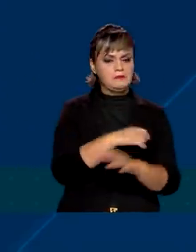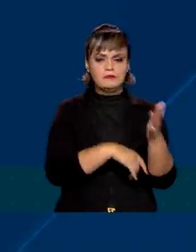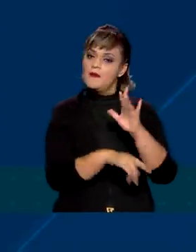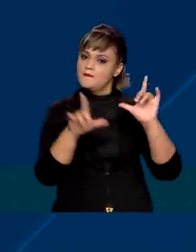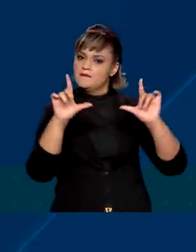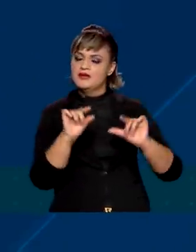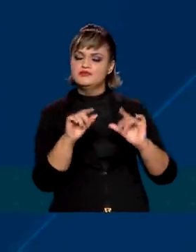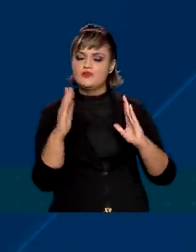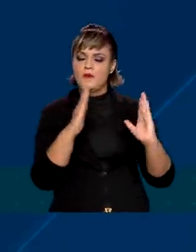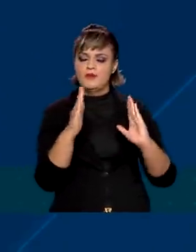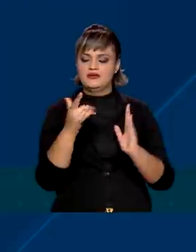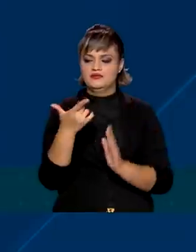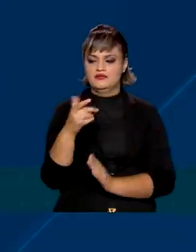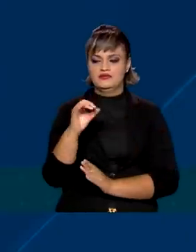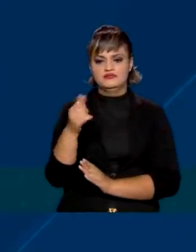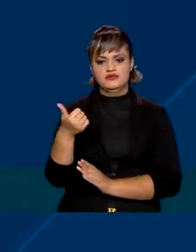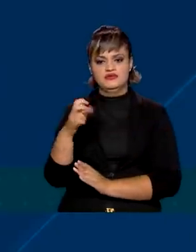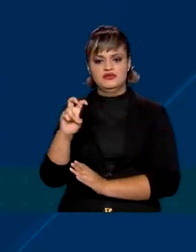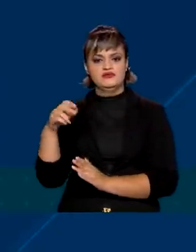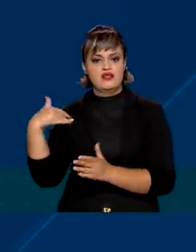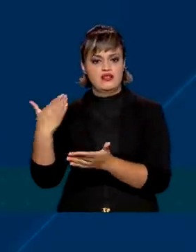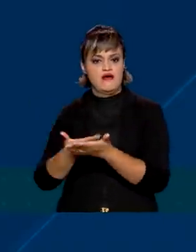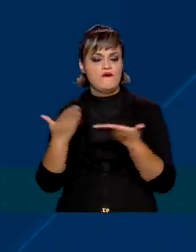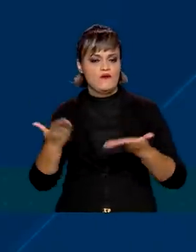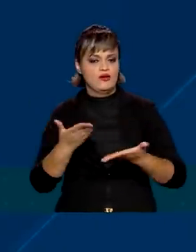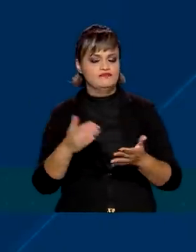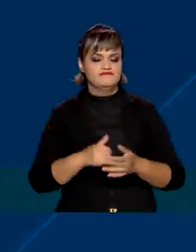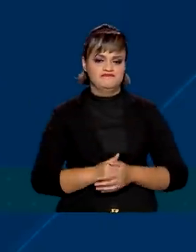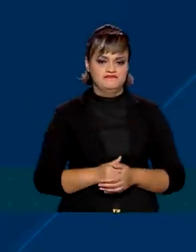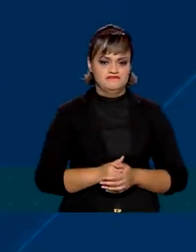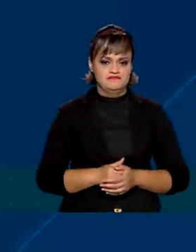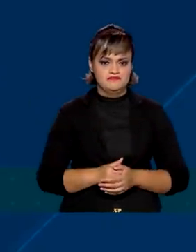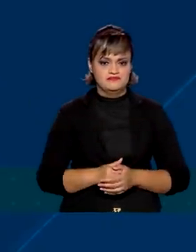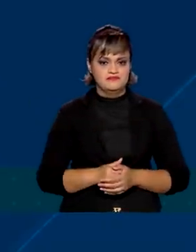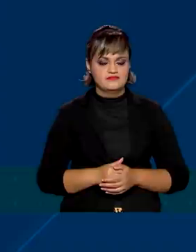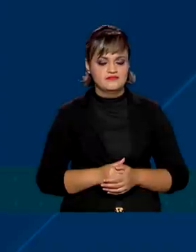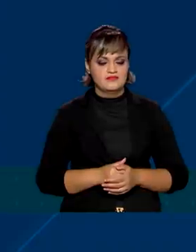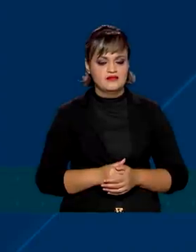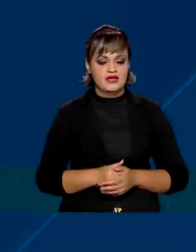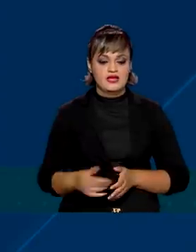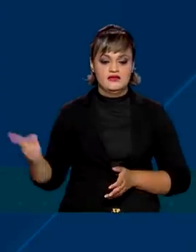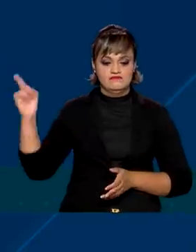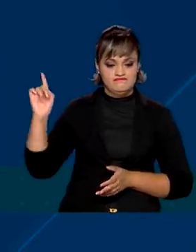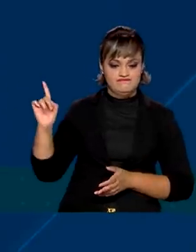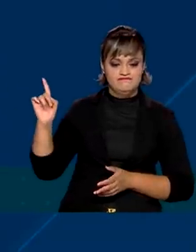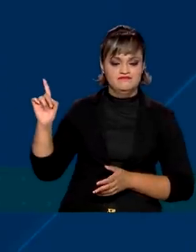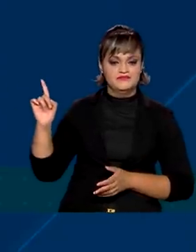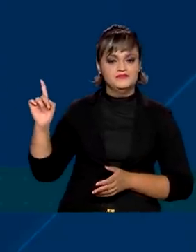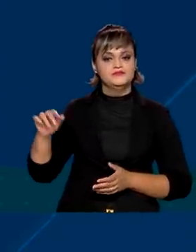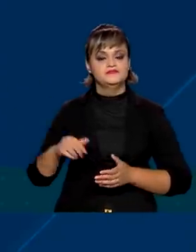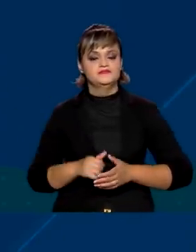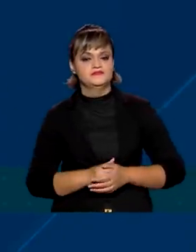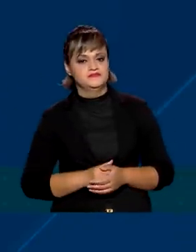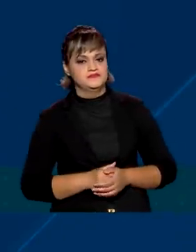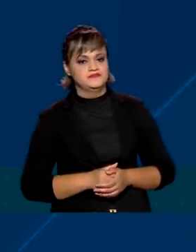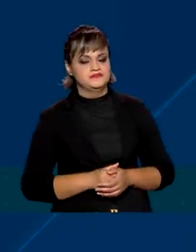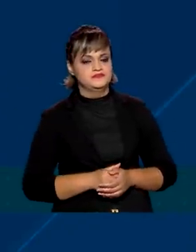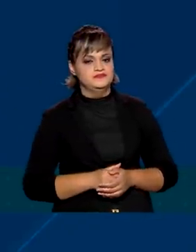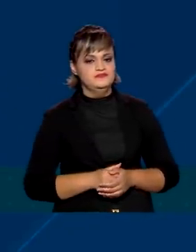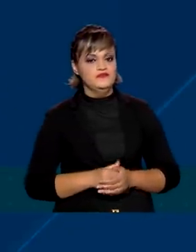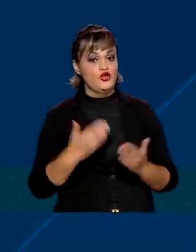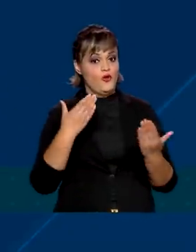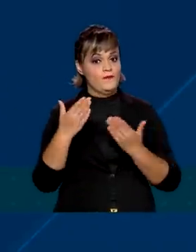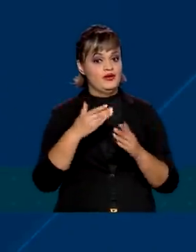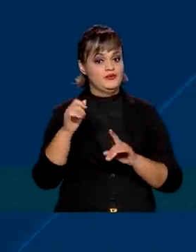Amazônia desde 2015, quando as informações começaram a ser computadas. Uma queda de 19% em relação a